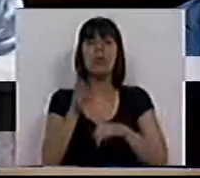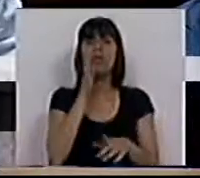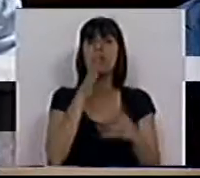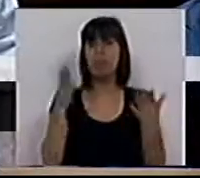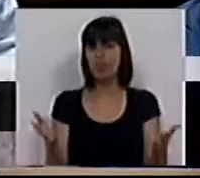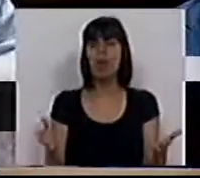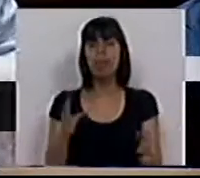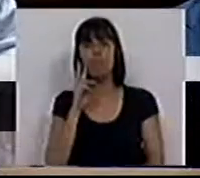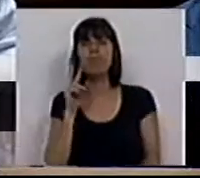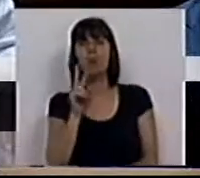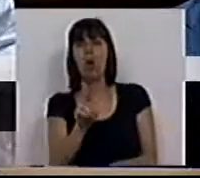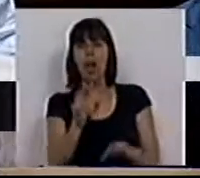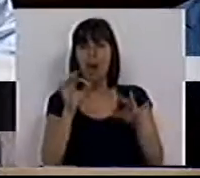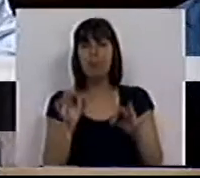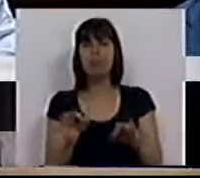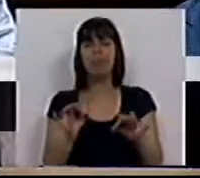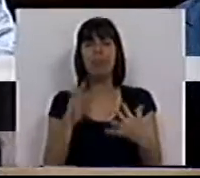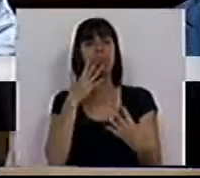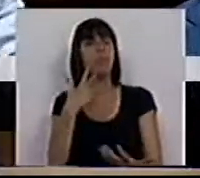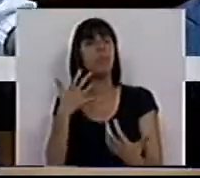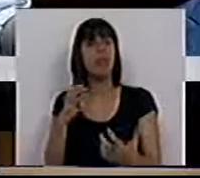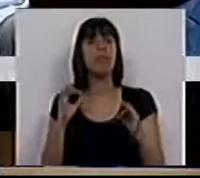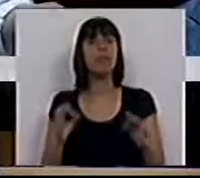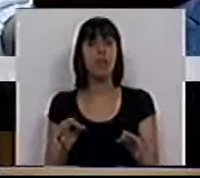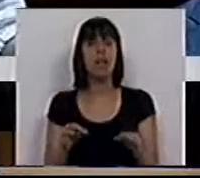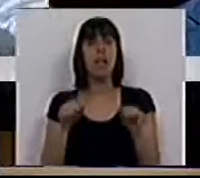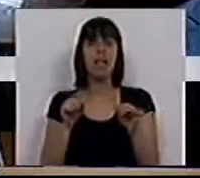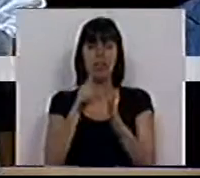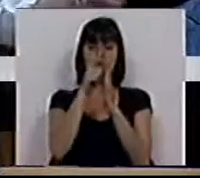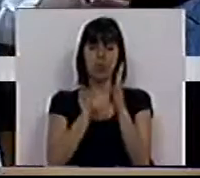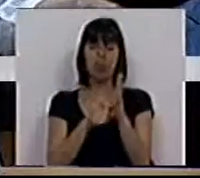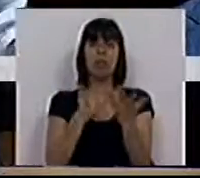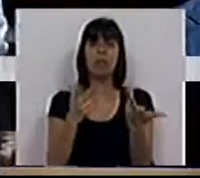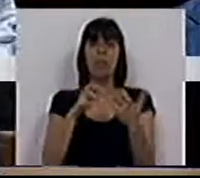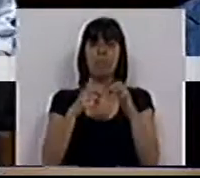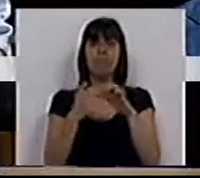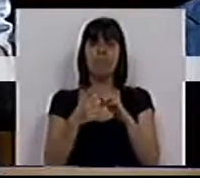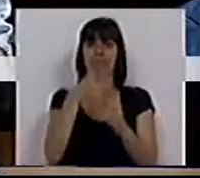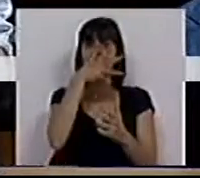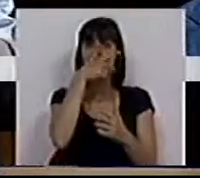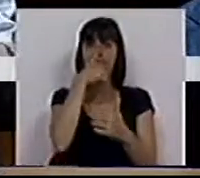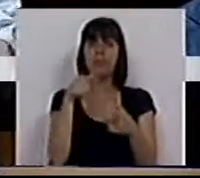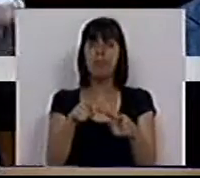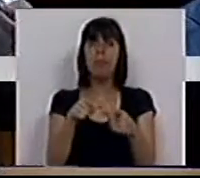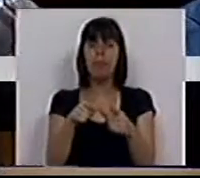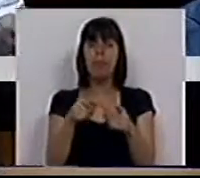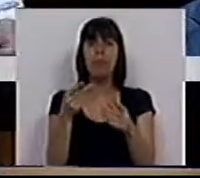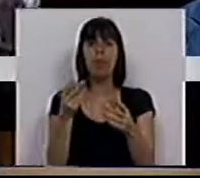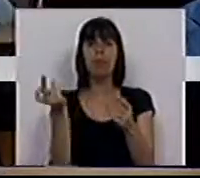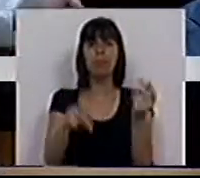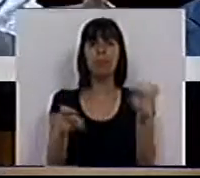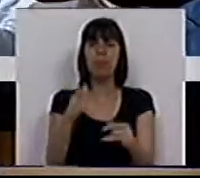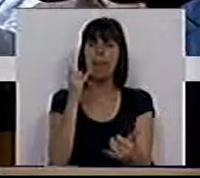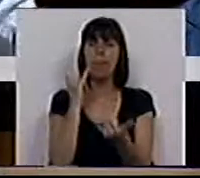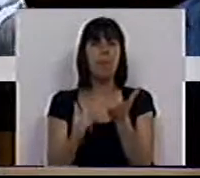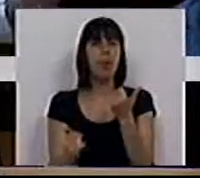deputadas olharem de frente para a evidência destes aspectos tão dramáticos, para a existência desta concentração